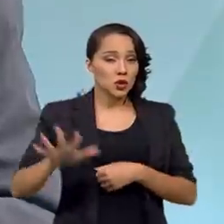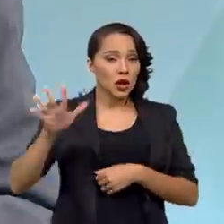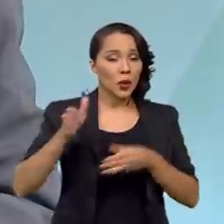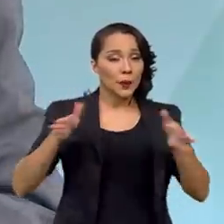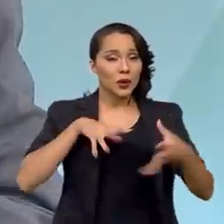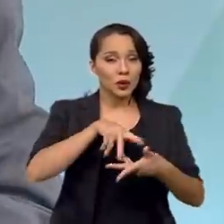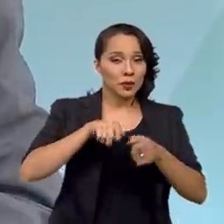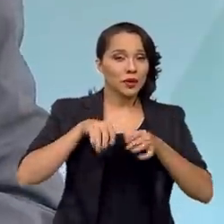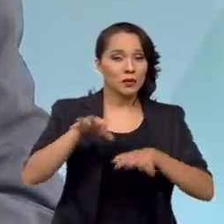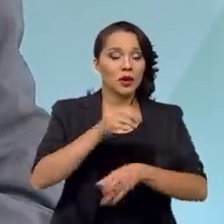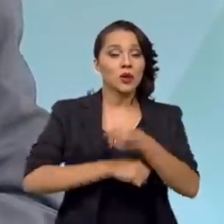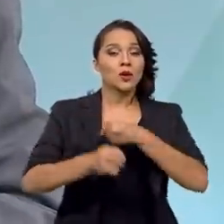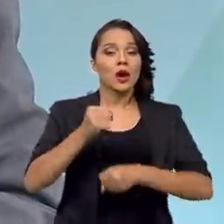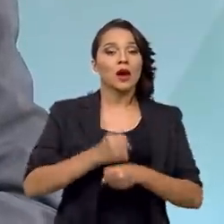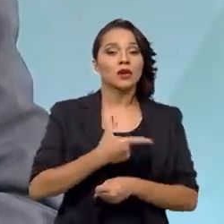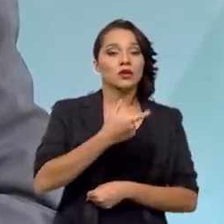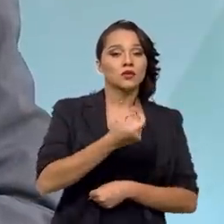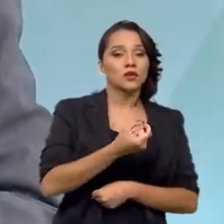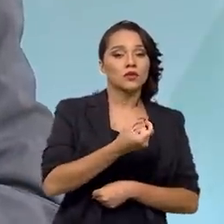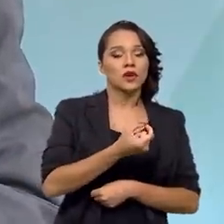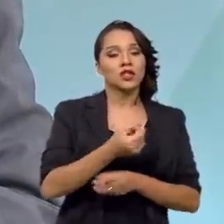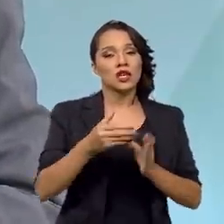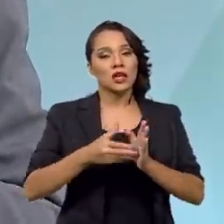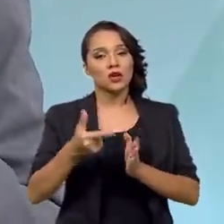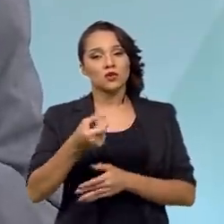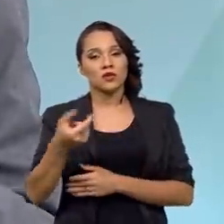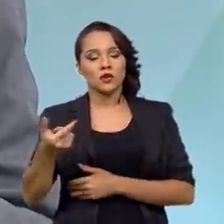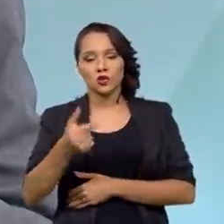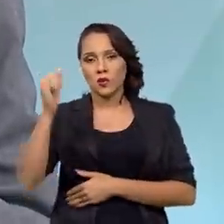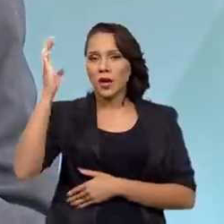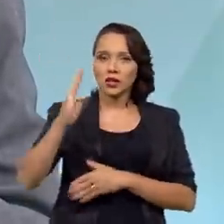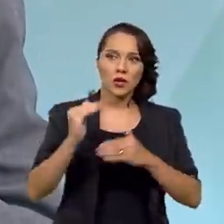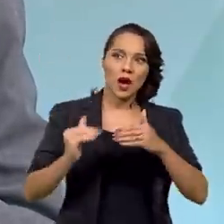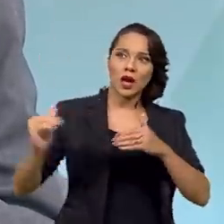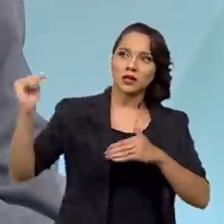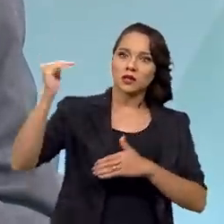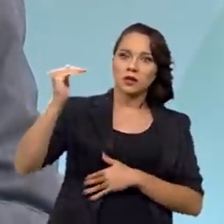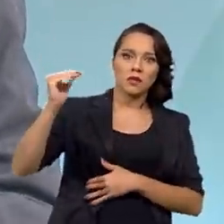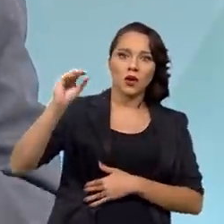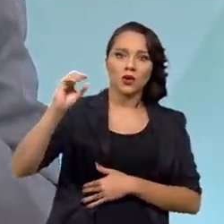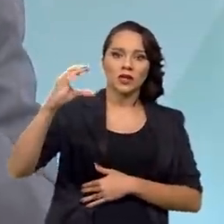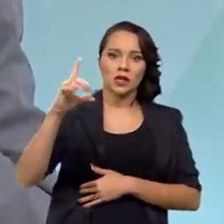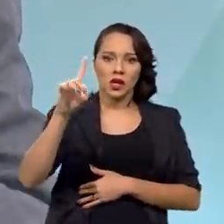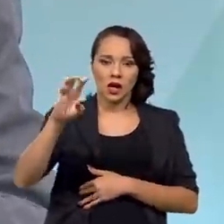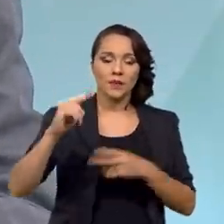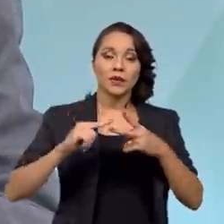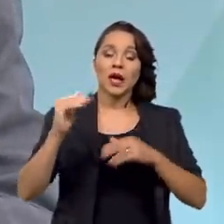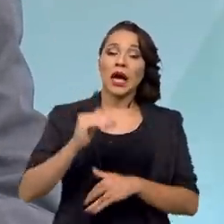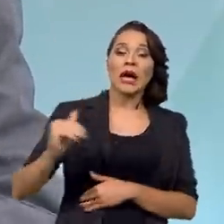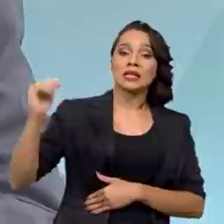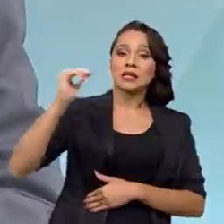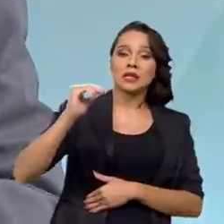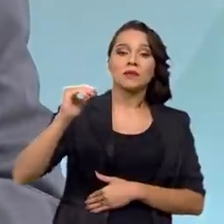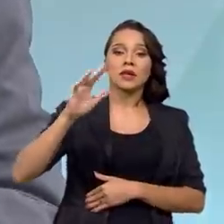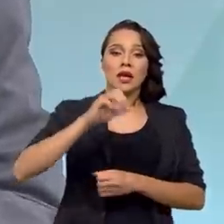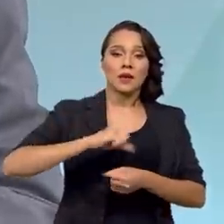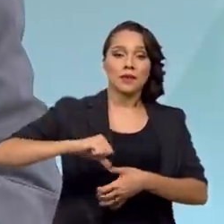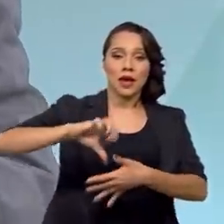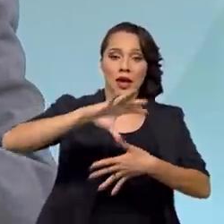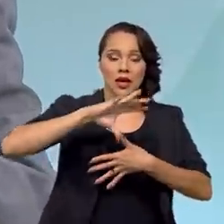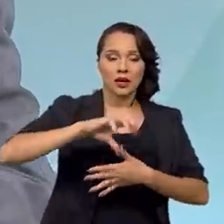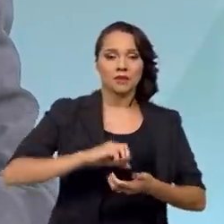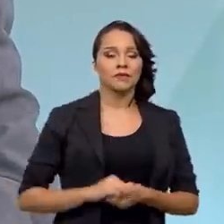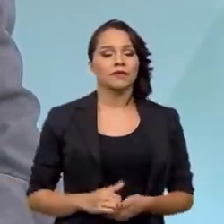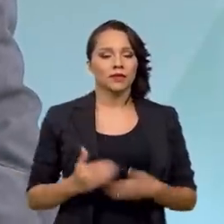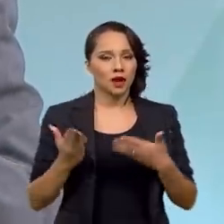durante a pandemia, 2020, 2021 e 2022, o Brasil está acima da média da OCDE, acima da média da América. Ou seja,